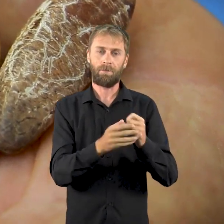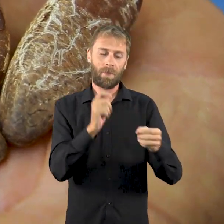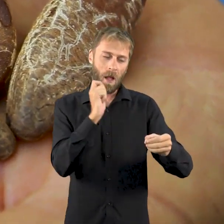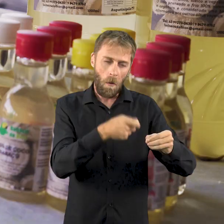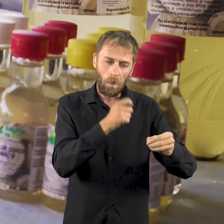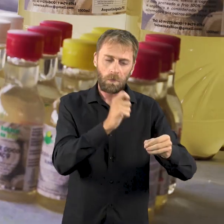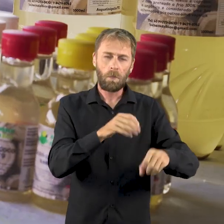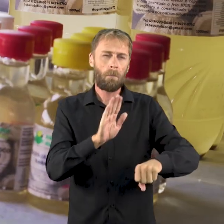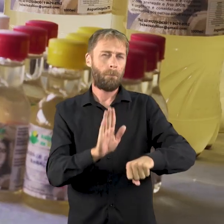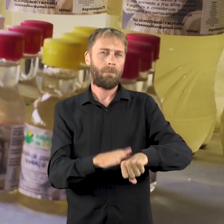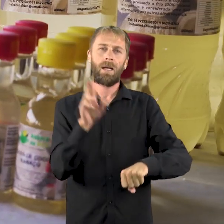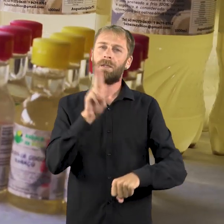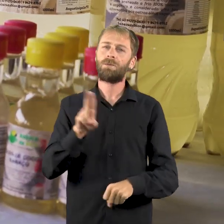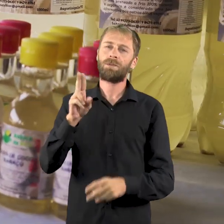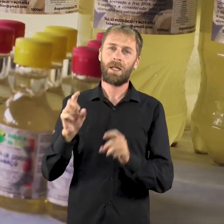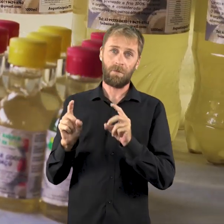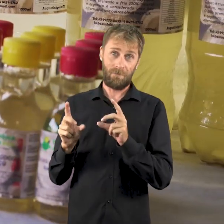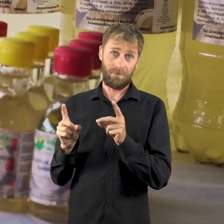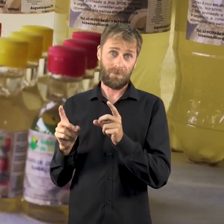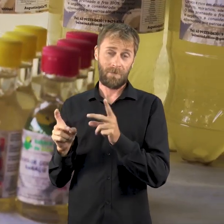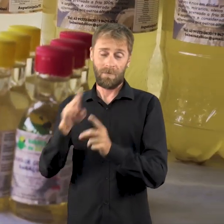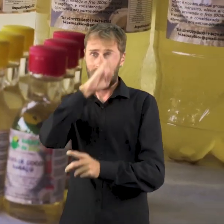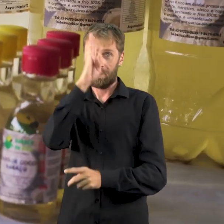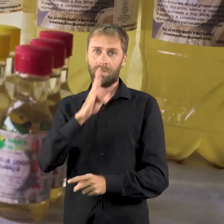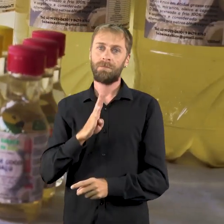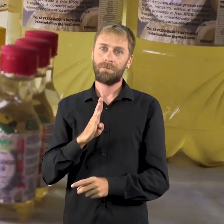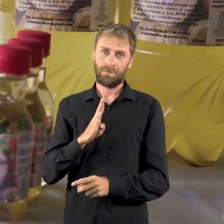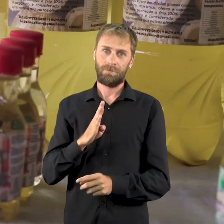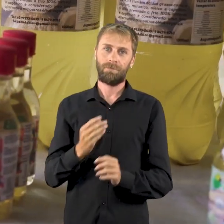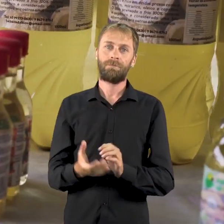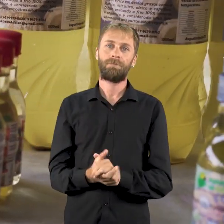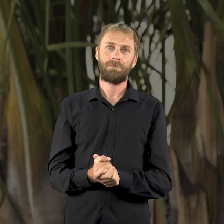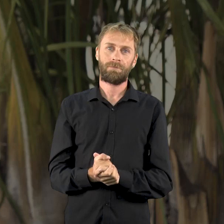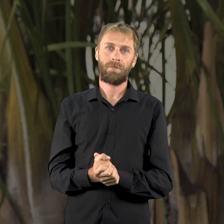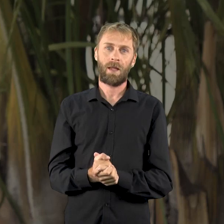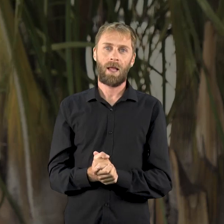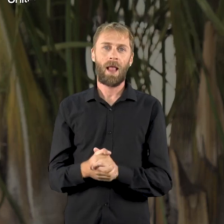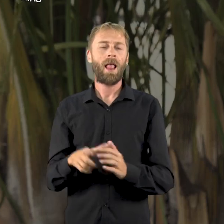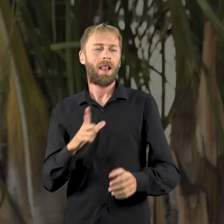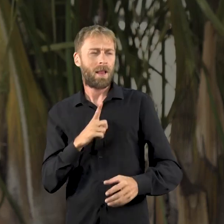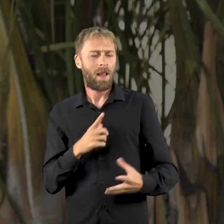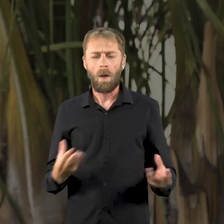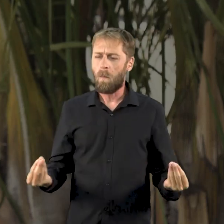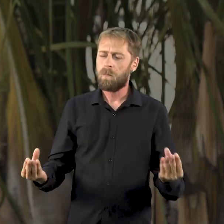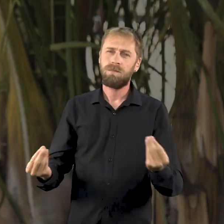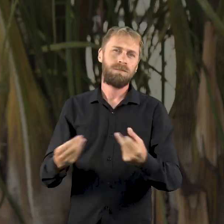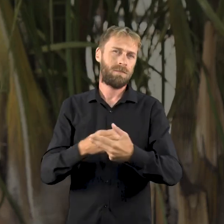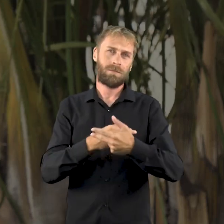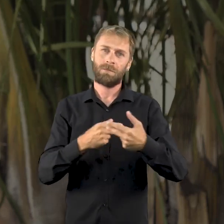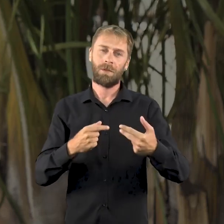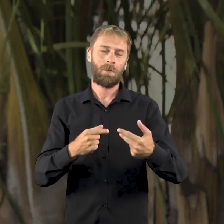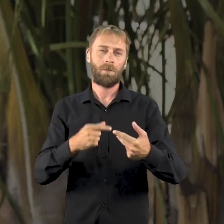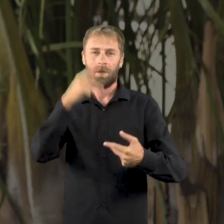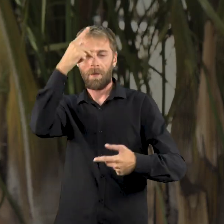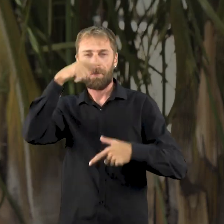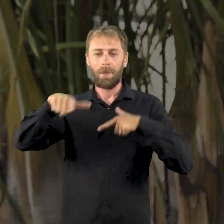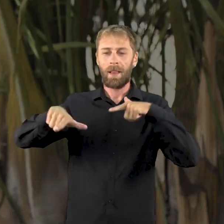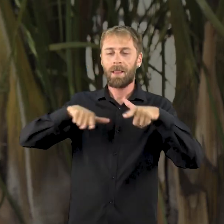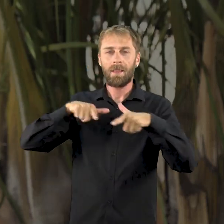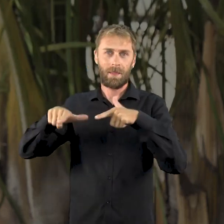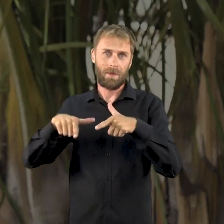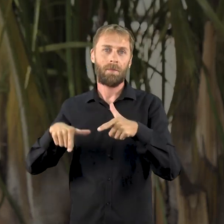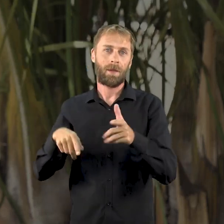extrativistas mais comercializados do país. Ela fornece muito subsídio para trabalhar com os